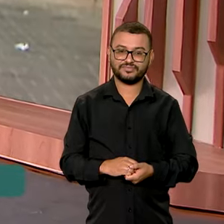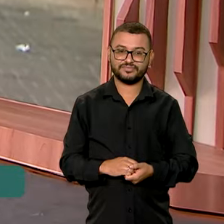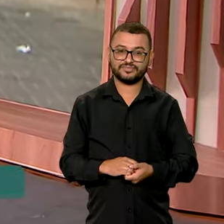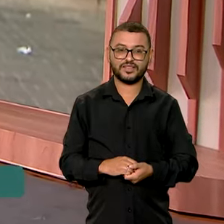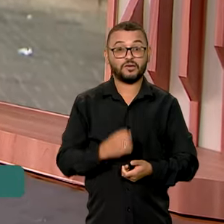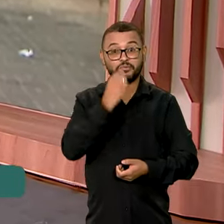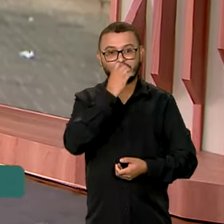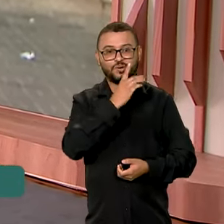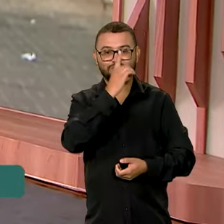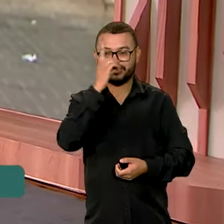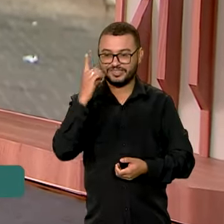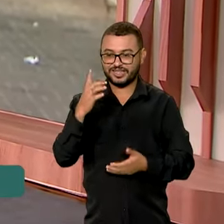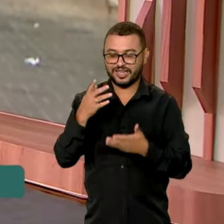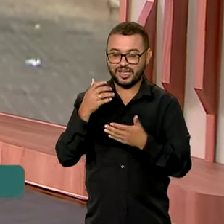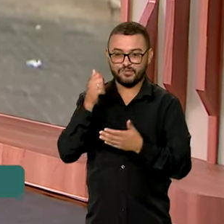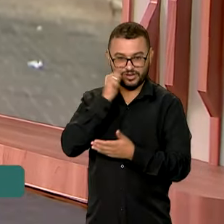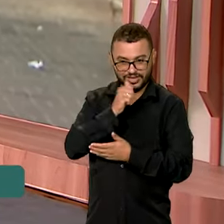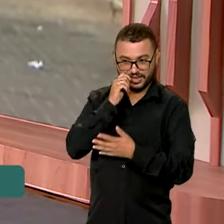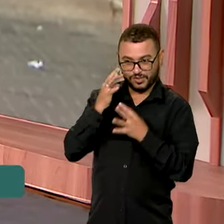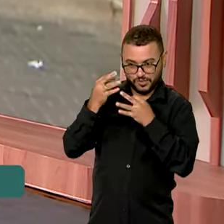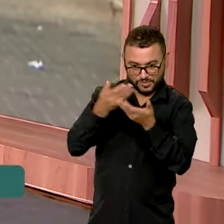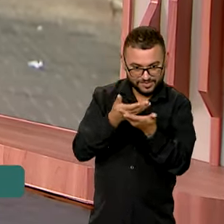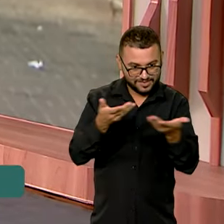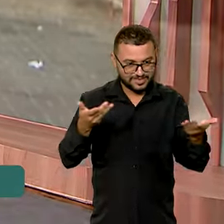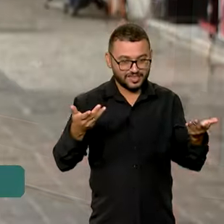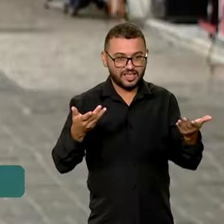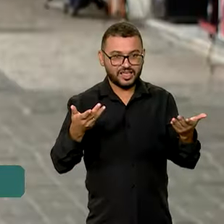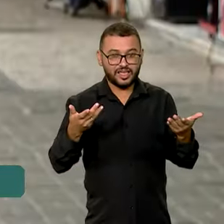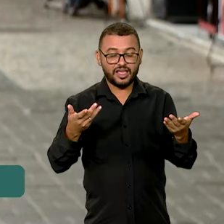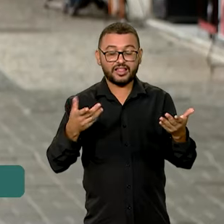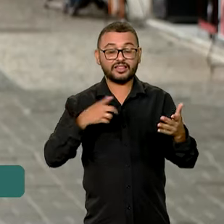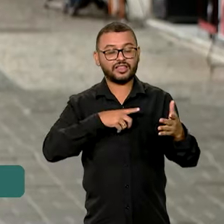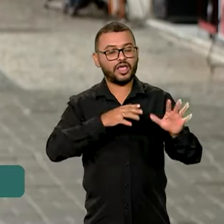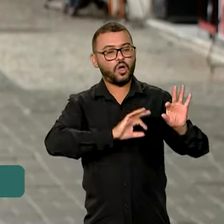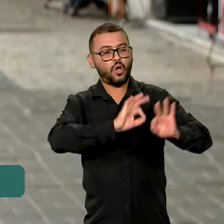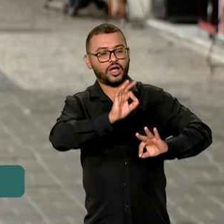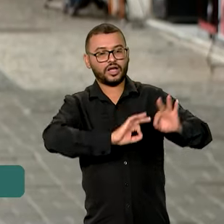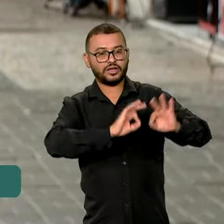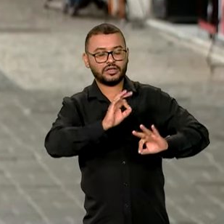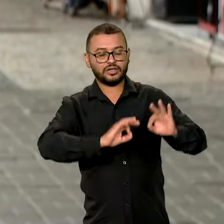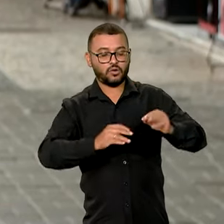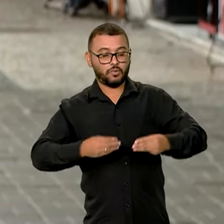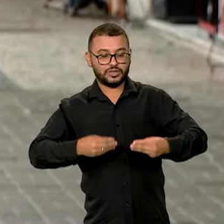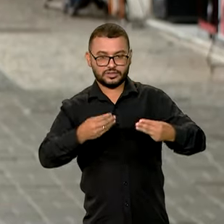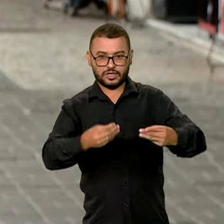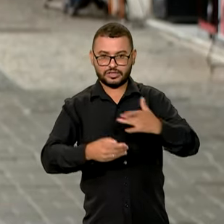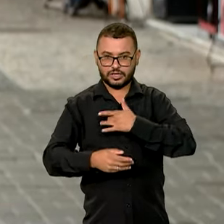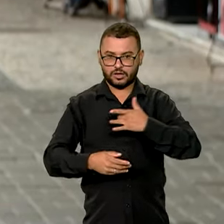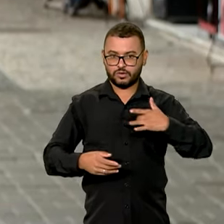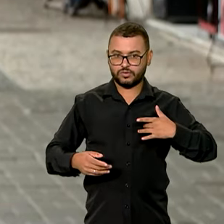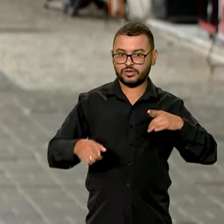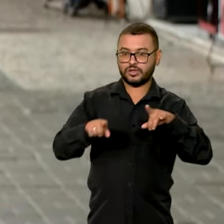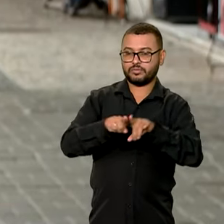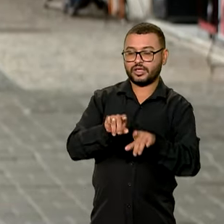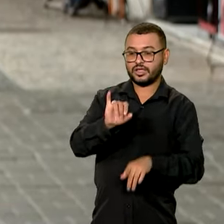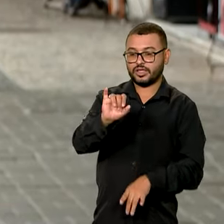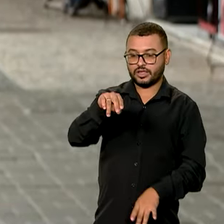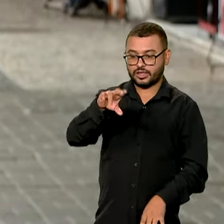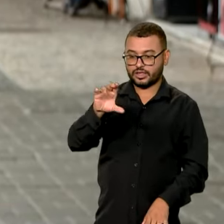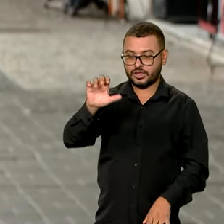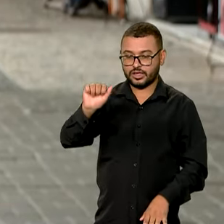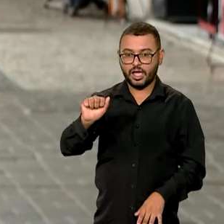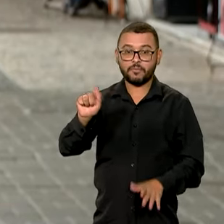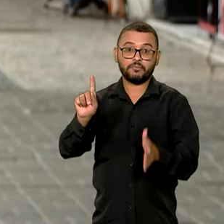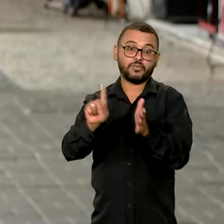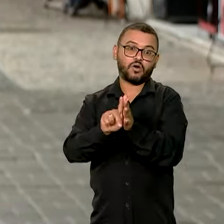Bom dia, Vanessa. Bom dia a todos. A campanha é coordenada pelo Ministério da Saúde, junto com o INCA, Instituto Nacional